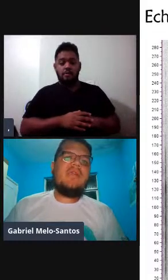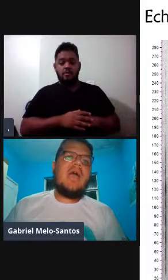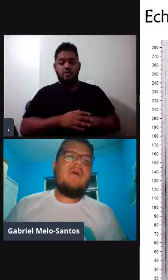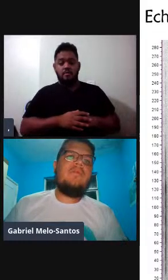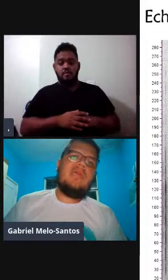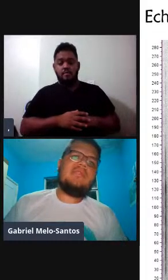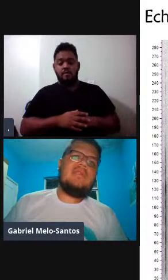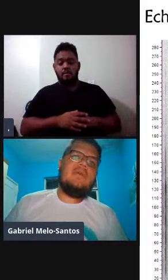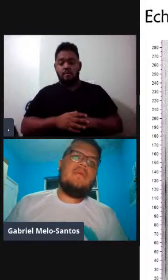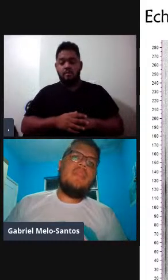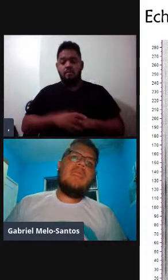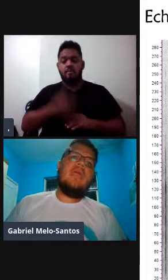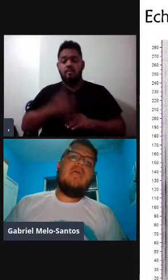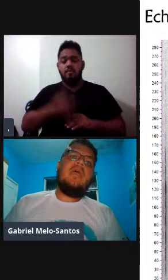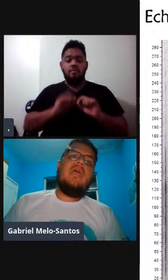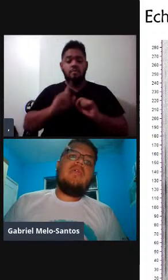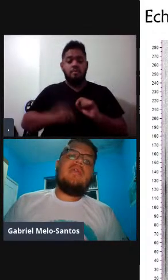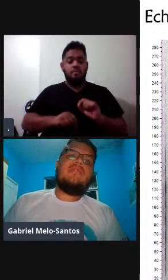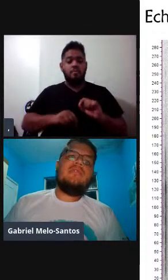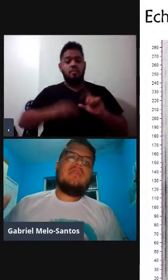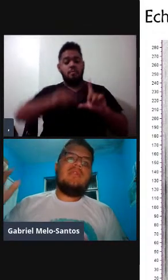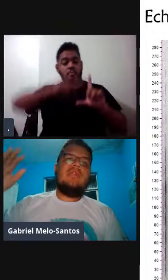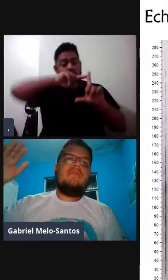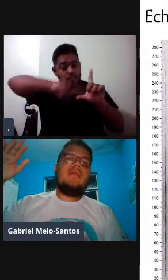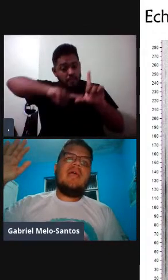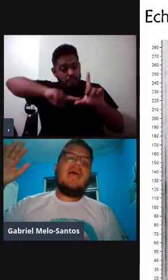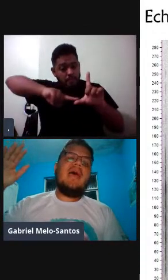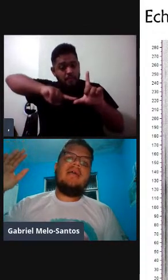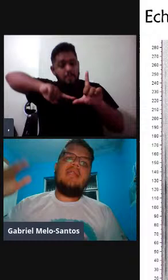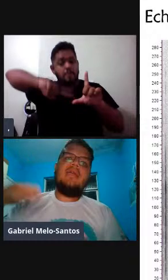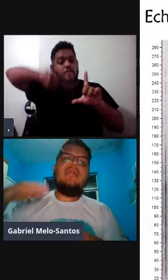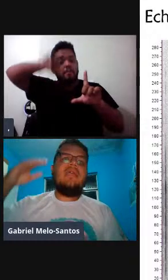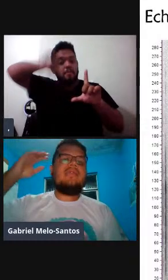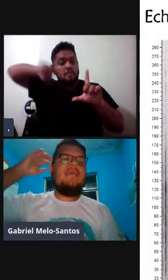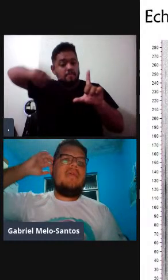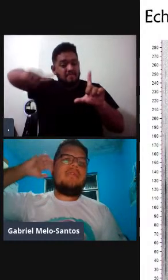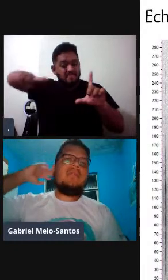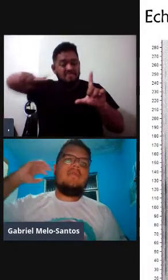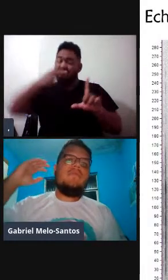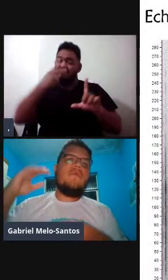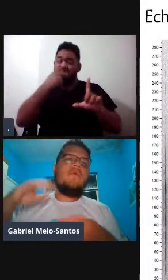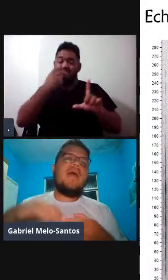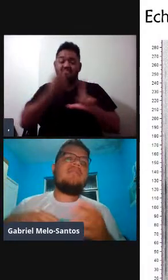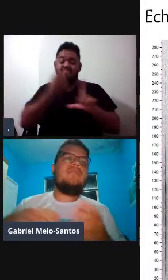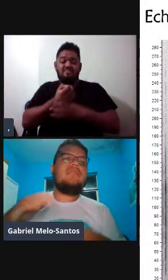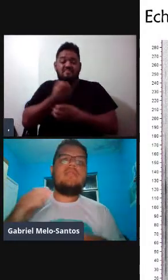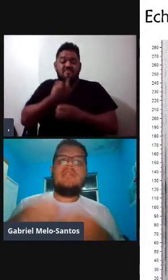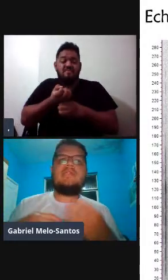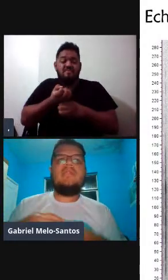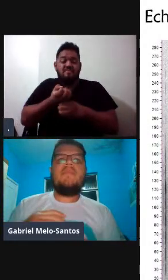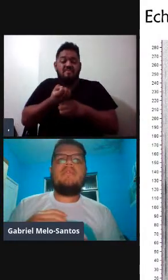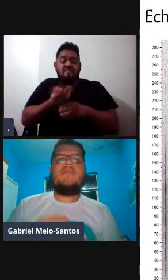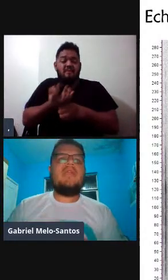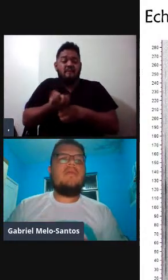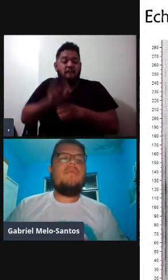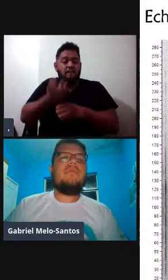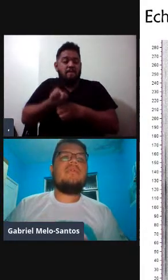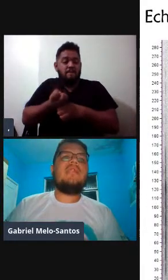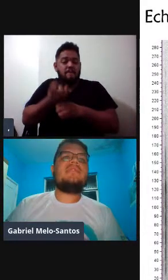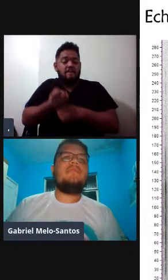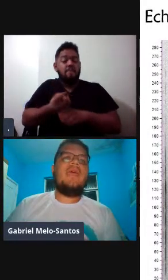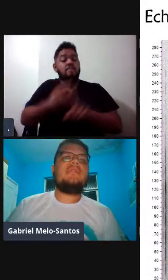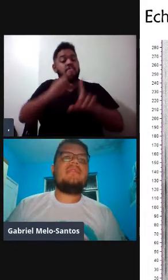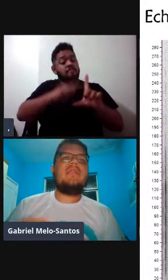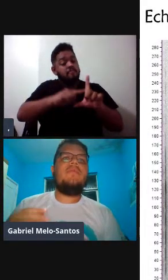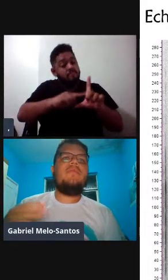uma barra vertical dessa aqui, que a gente diz que eles têm banda larga, né, e esse... o formato desses cliques, ele pode variar um